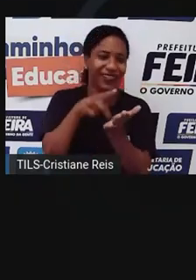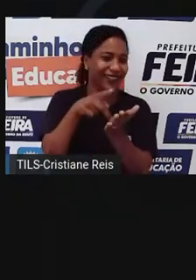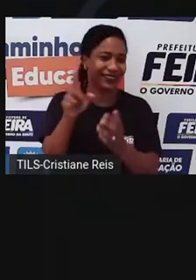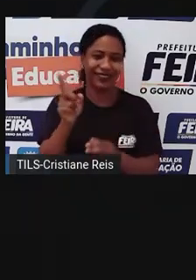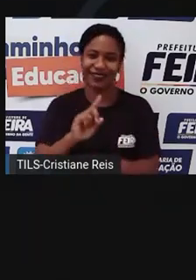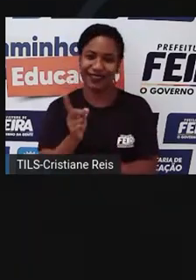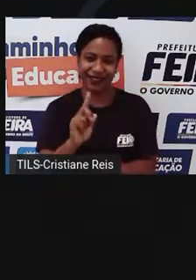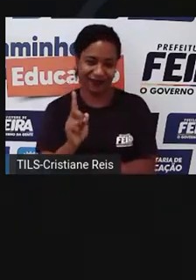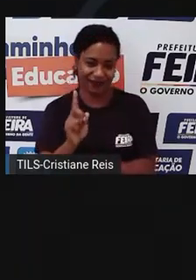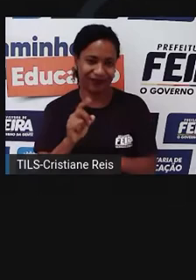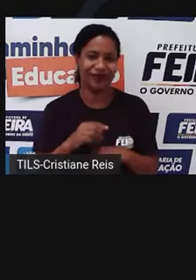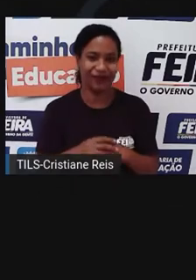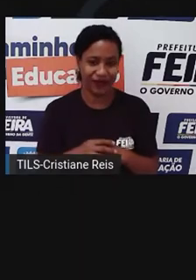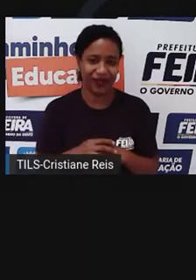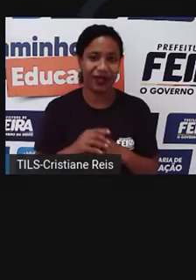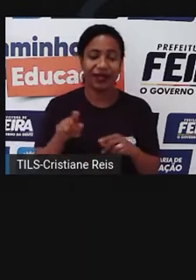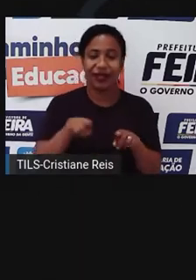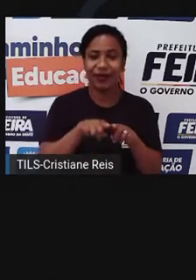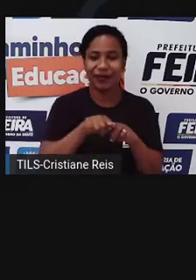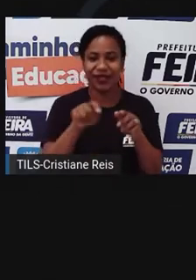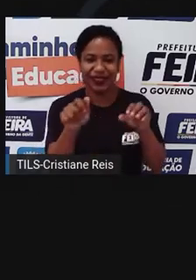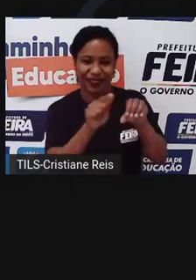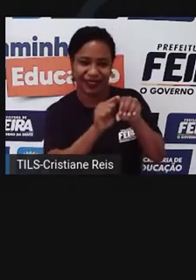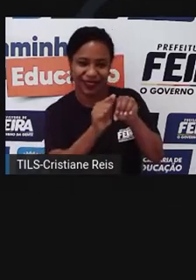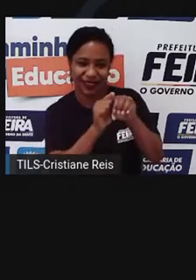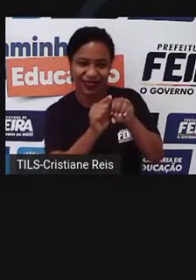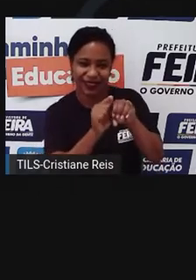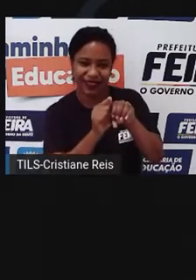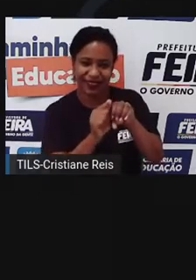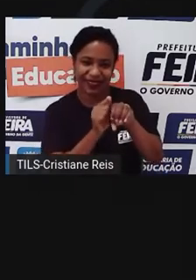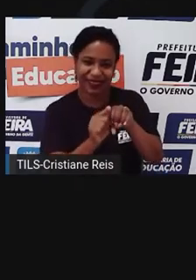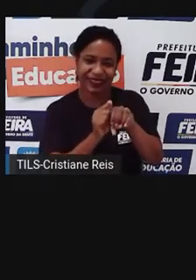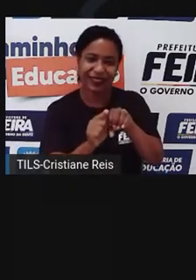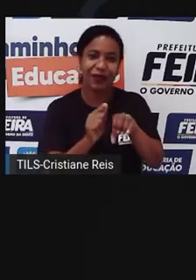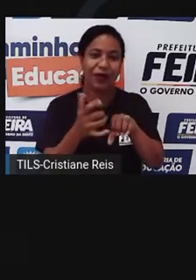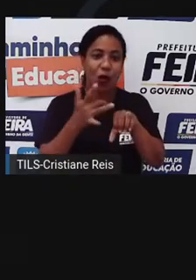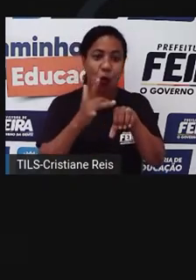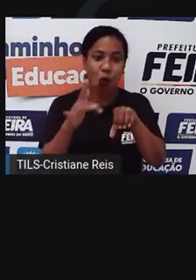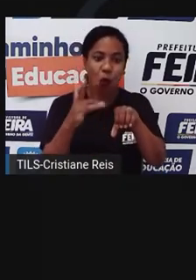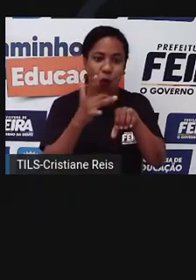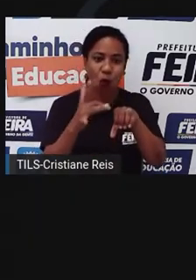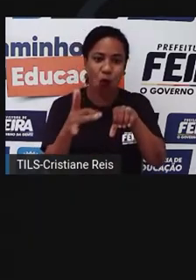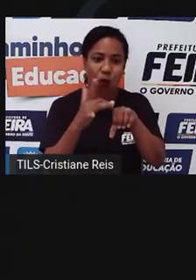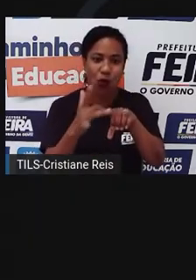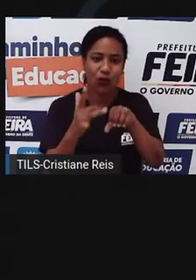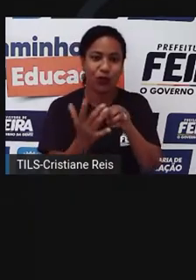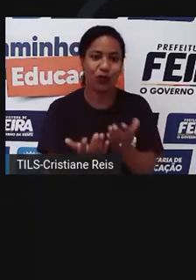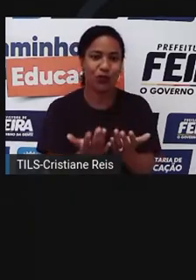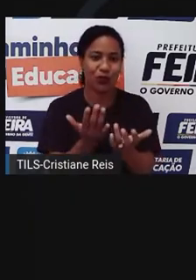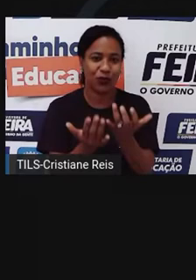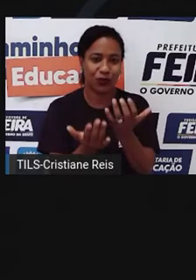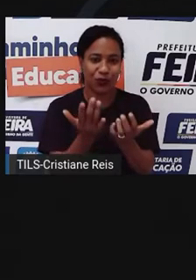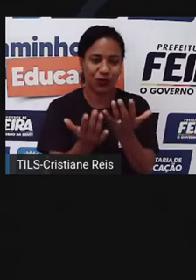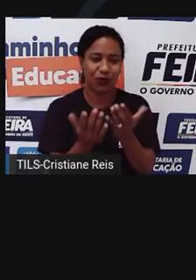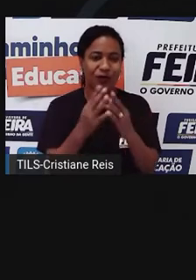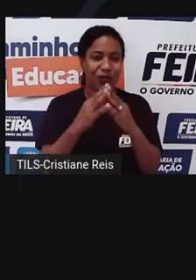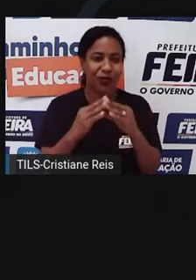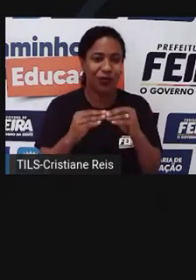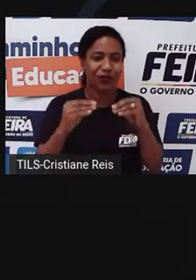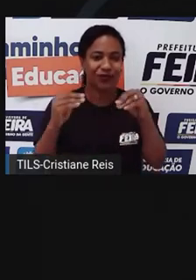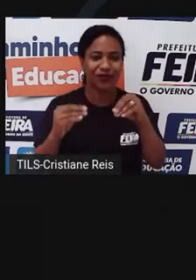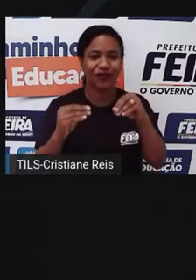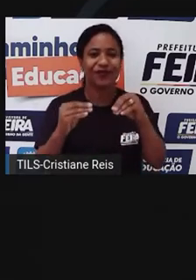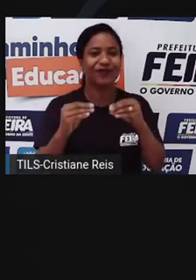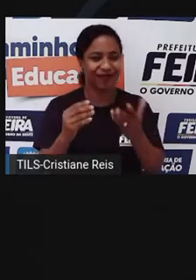prática comum era a raspagem das moedas feitas com metais preciosos. Após serem raspadas, parte do material precioso